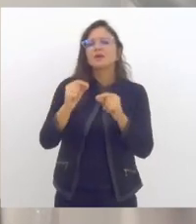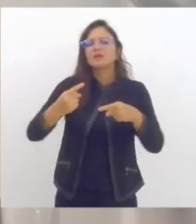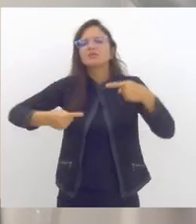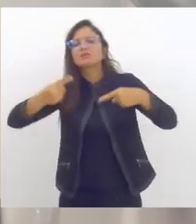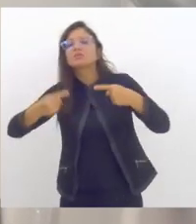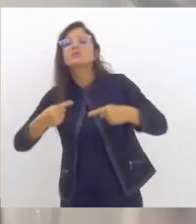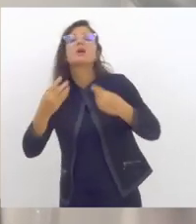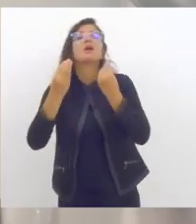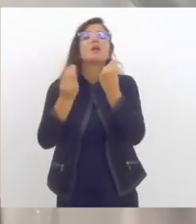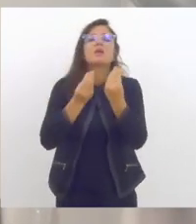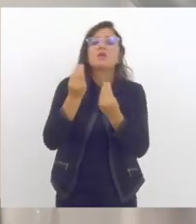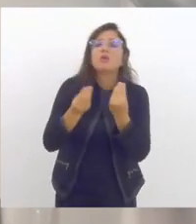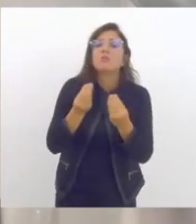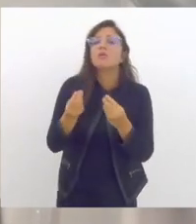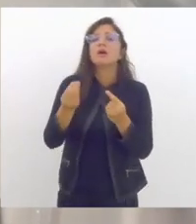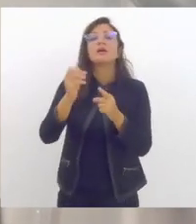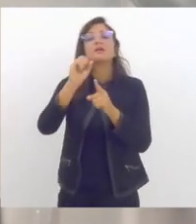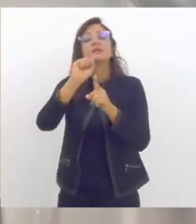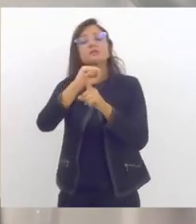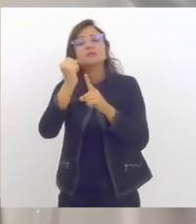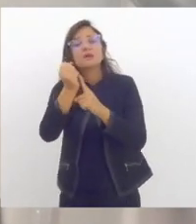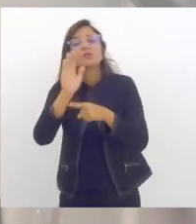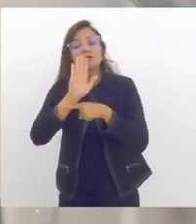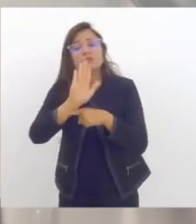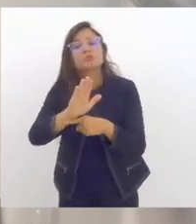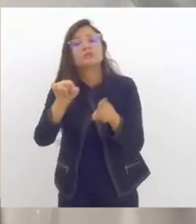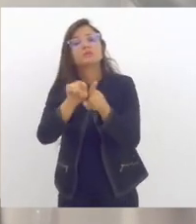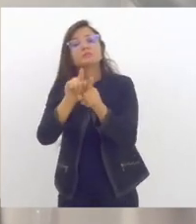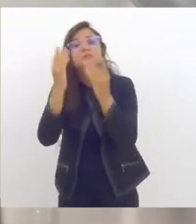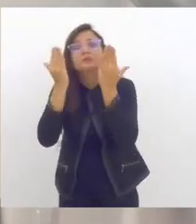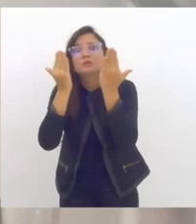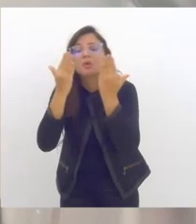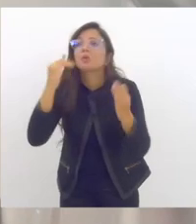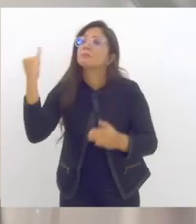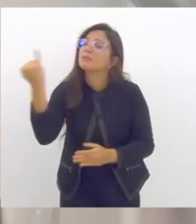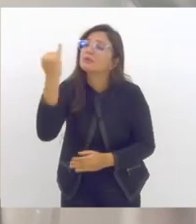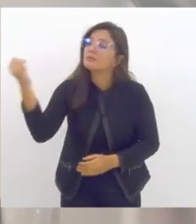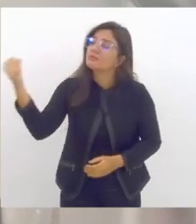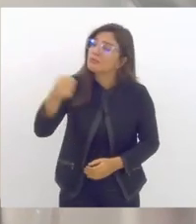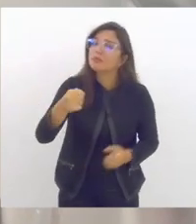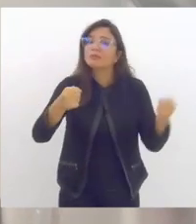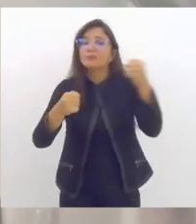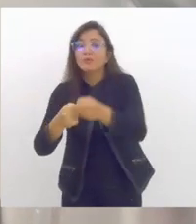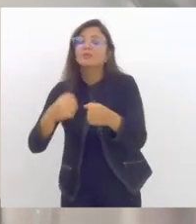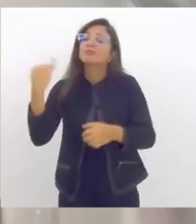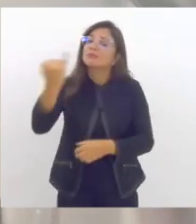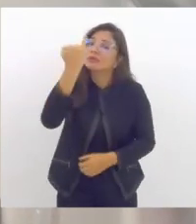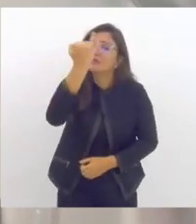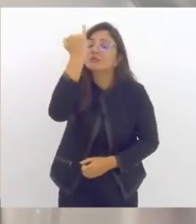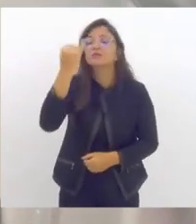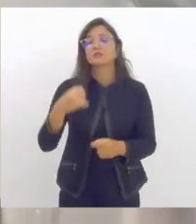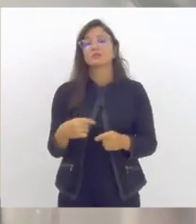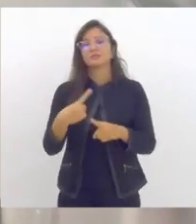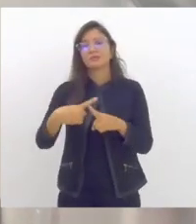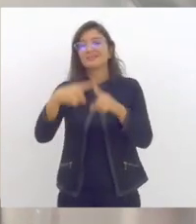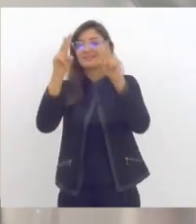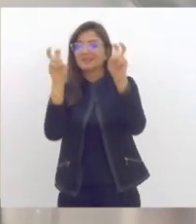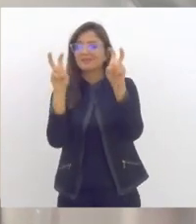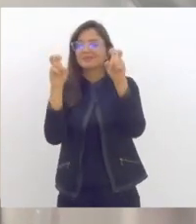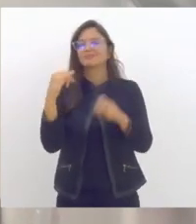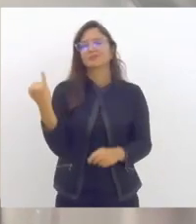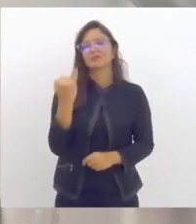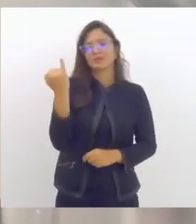assistentes sociais e dos psicólogos na nossa rede, onde esse tema apareceu, e agora a gente se debruça